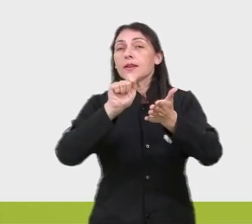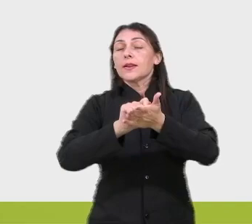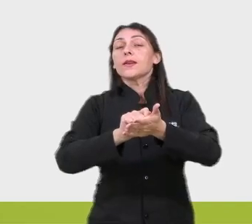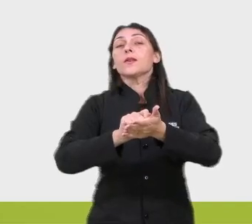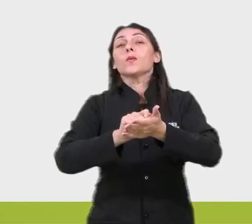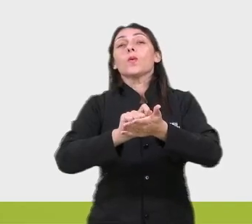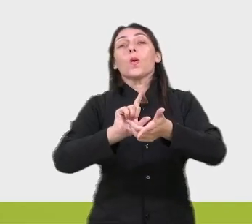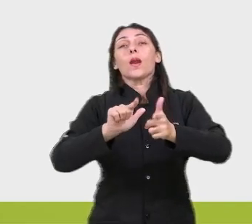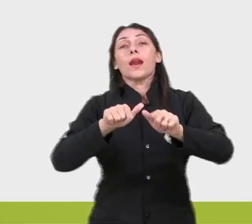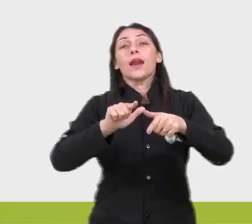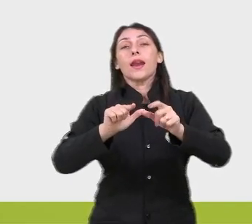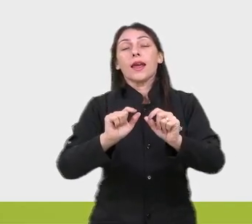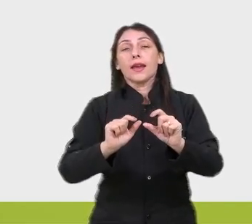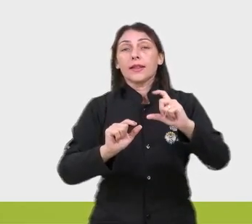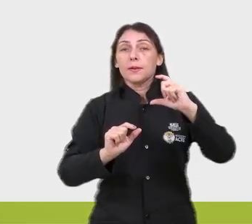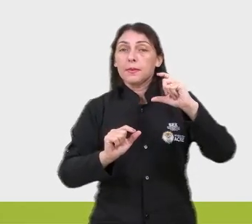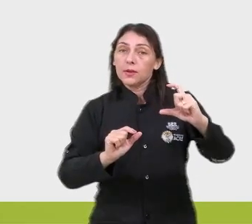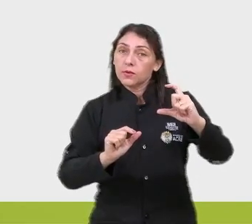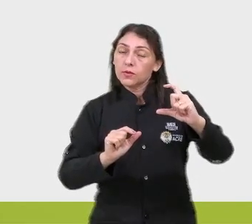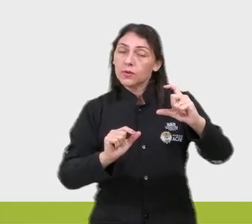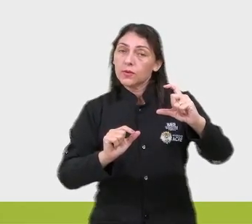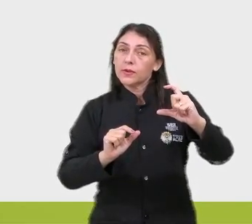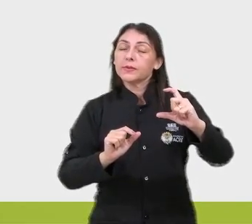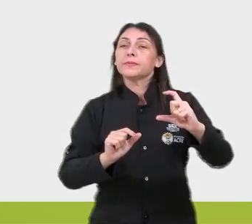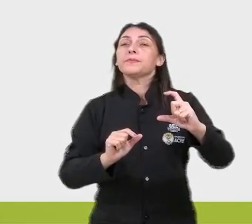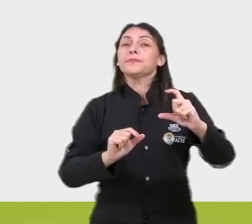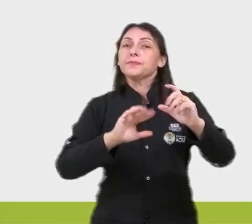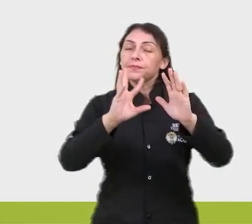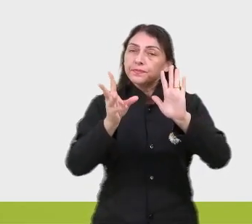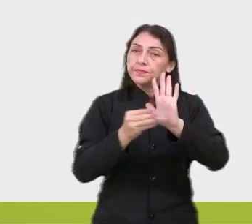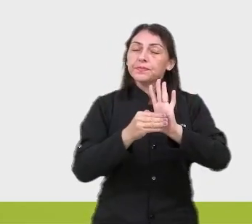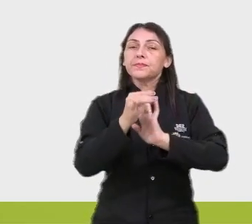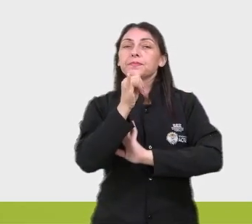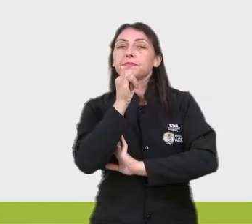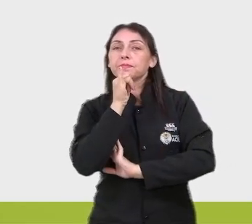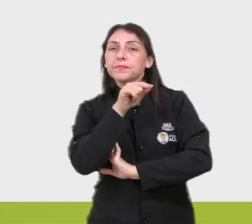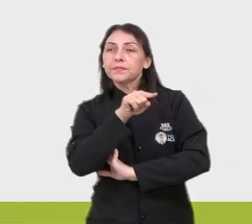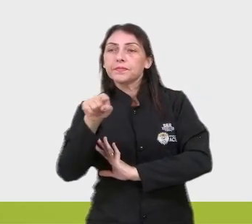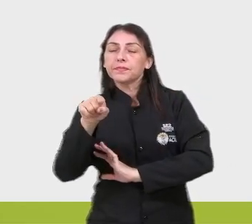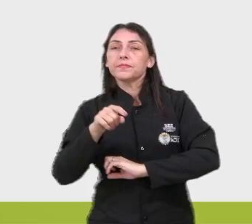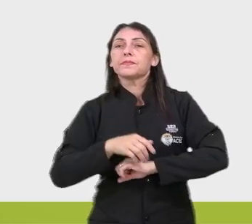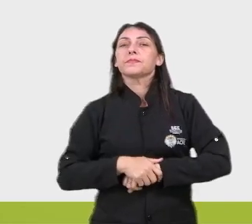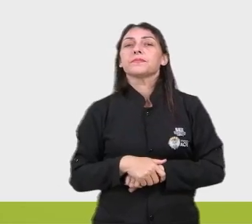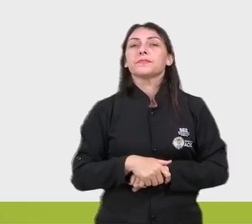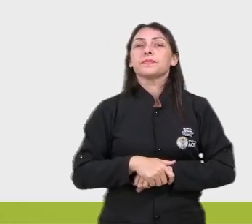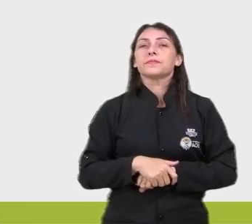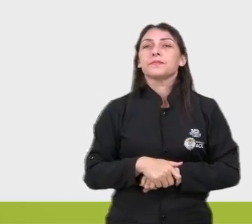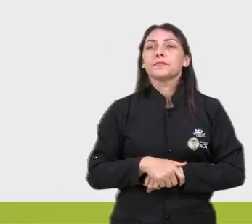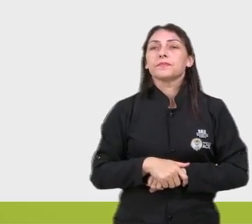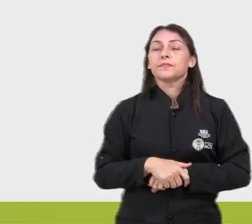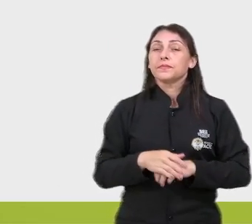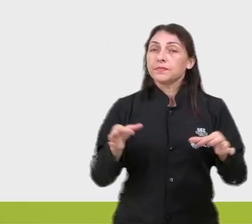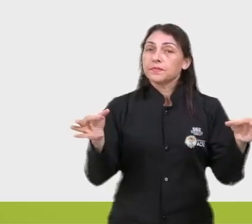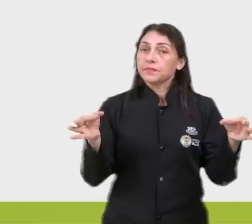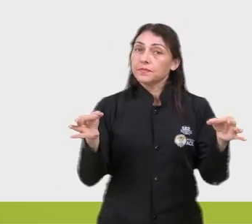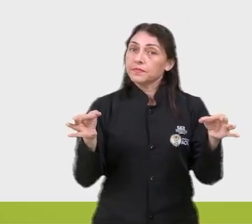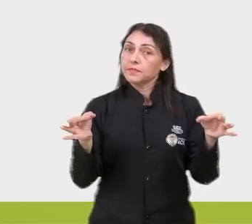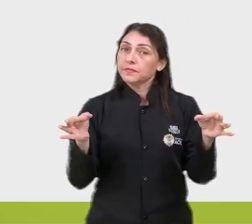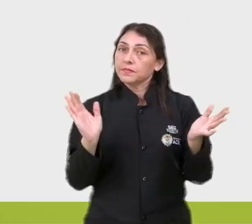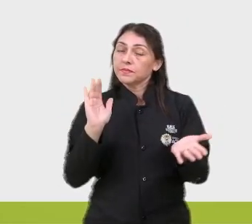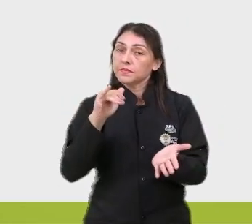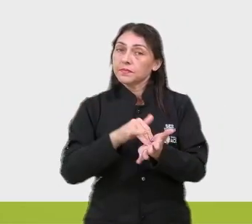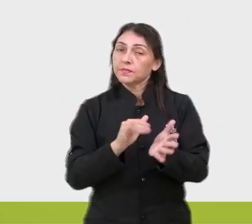com letras iniciais maiúsculas. E aí eu coloquei até um exemplo para vocês, é, de uma conclusão, né,